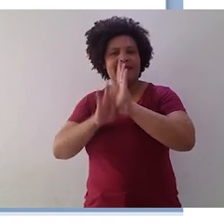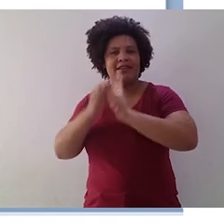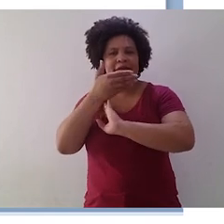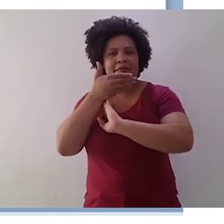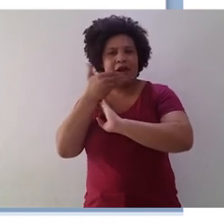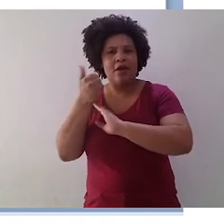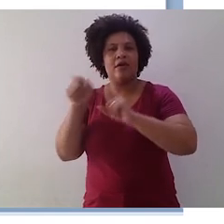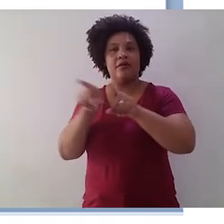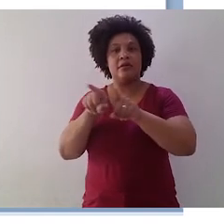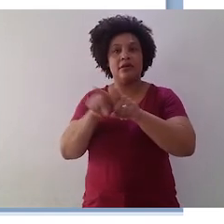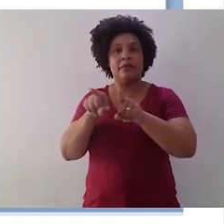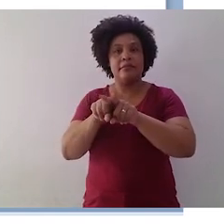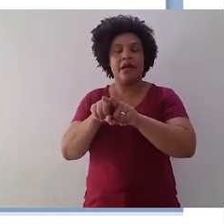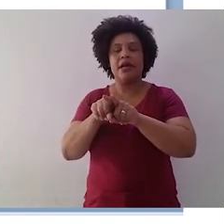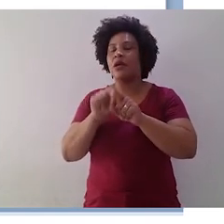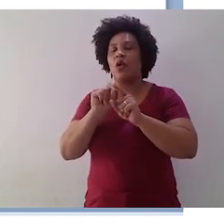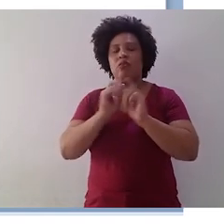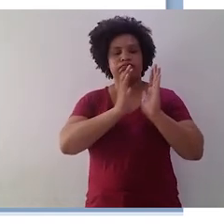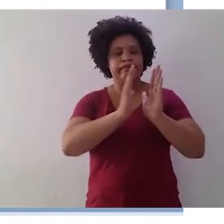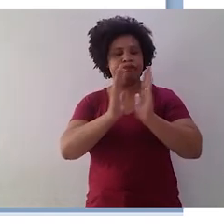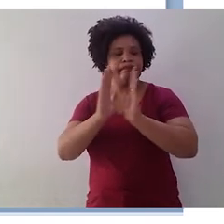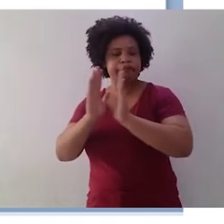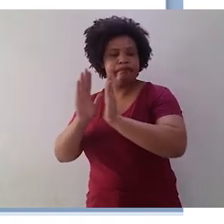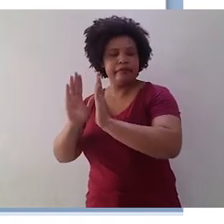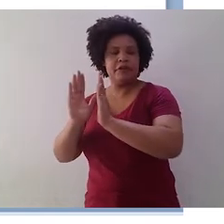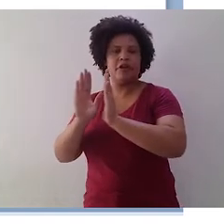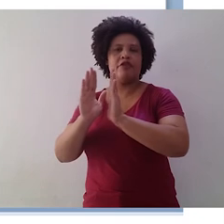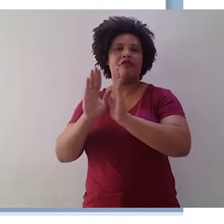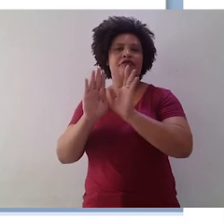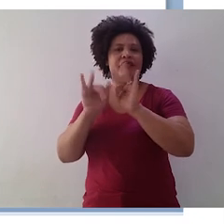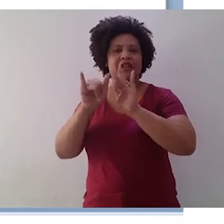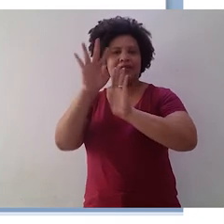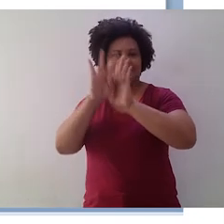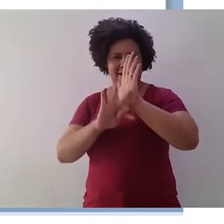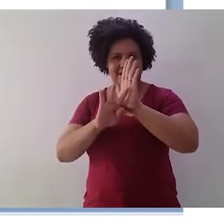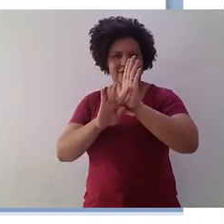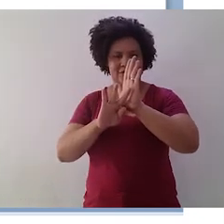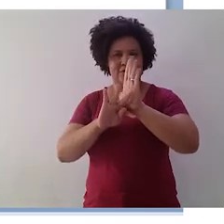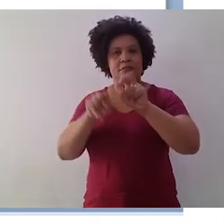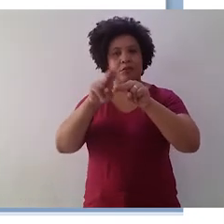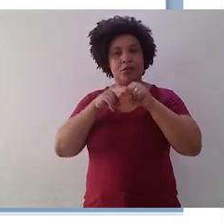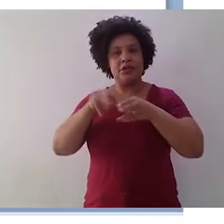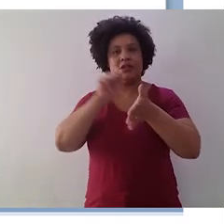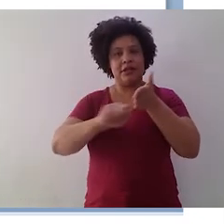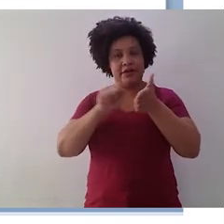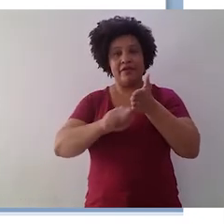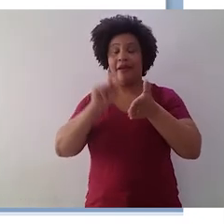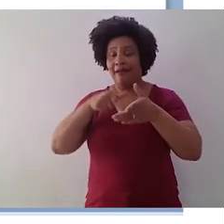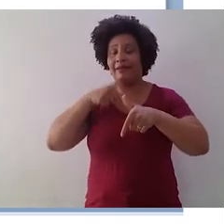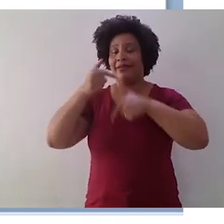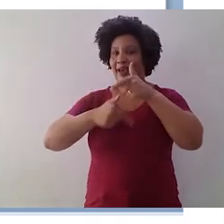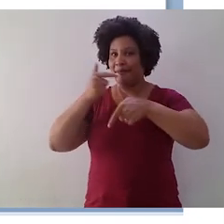e, por fim, definir a forma final que esse texto tomará. Por isso que escrever dá trabalho,